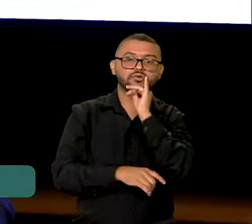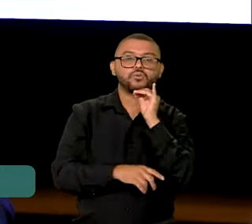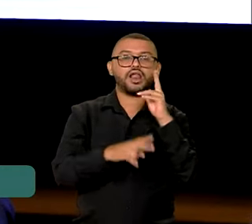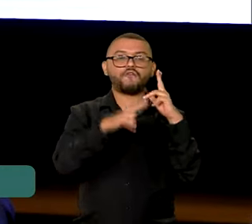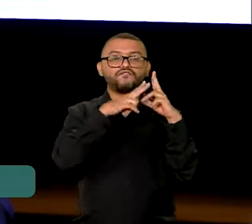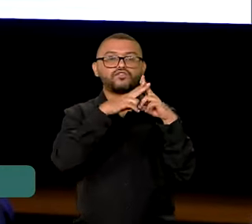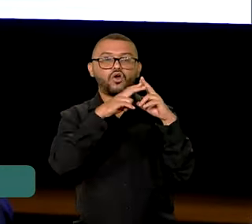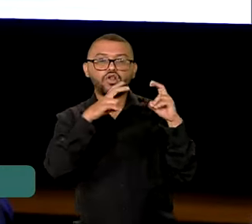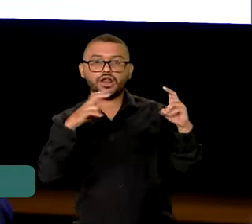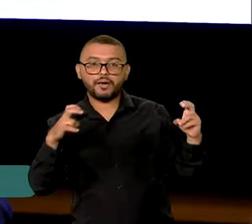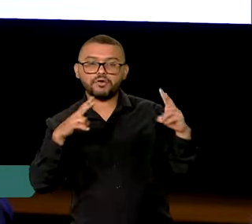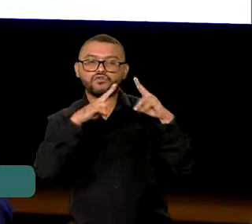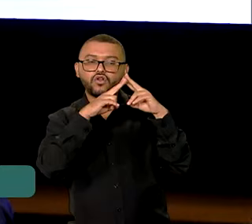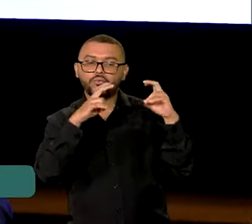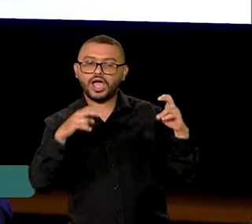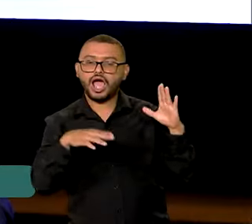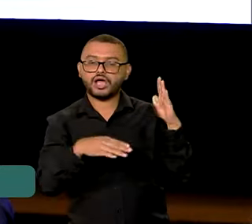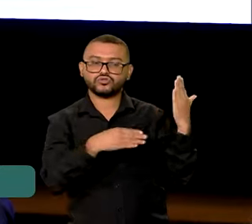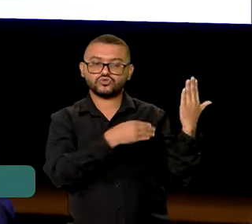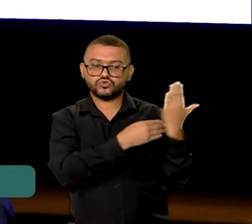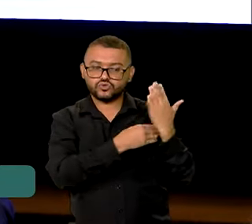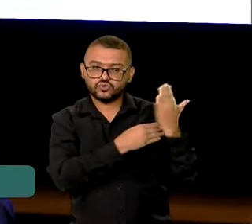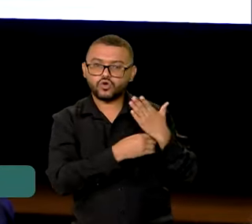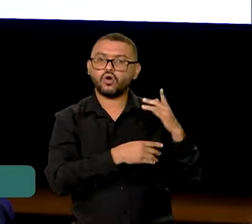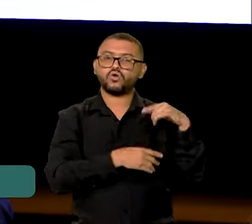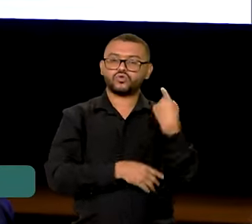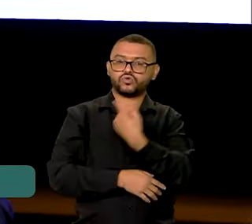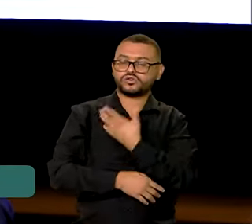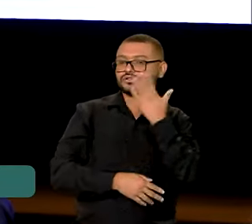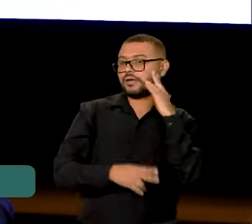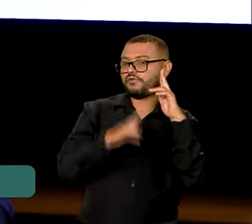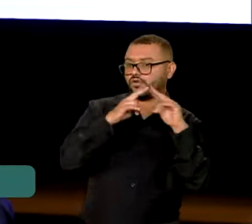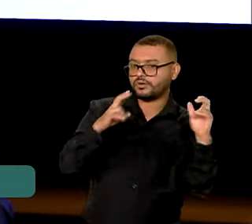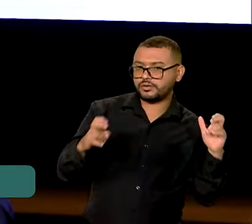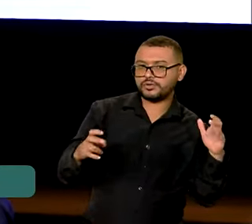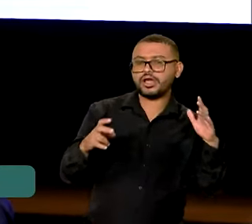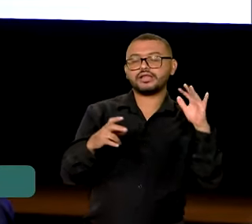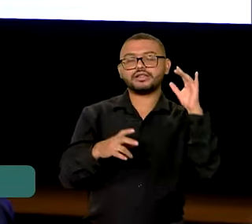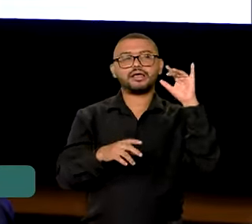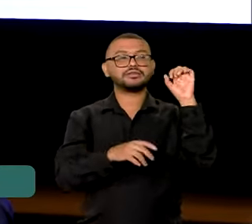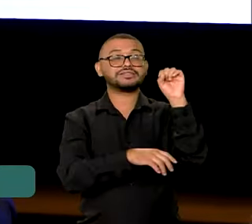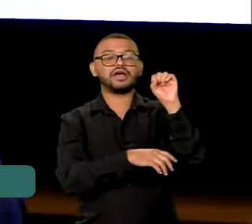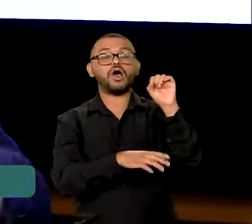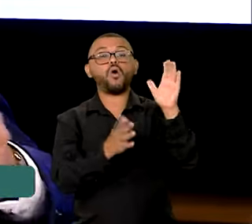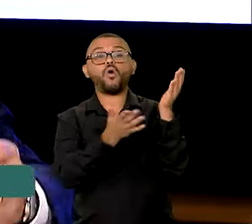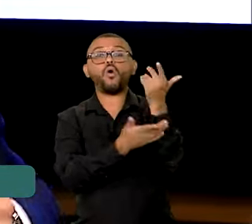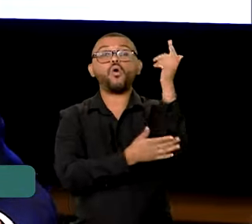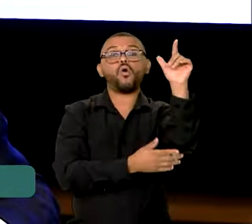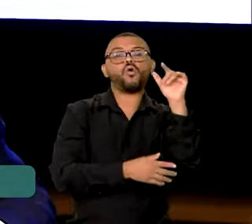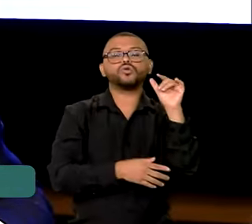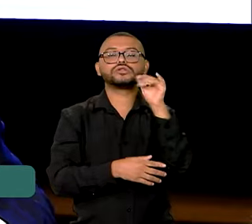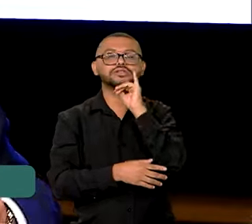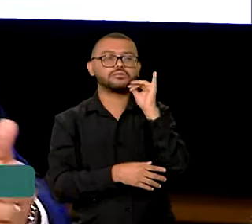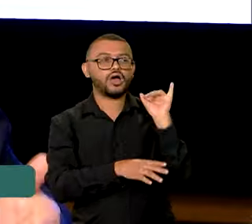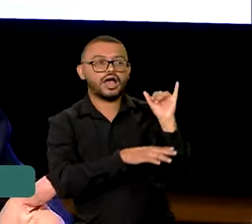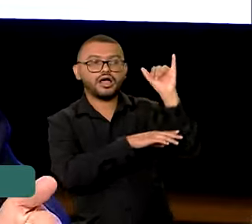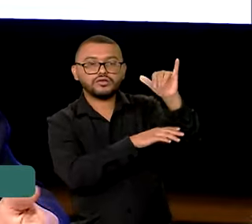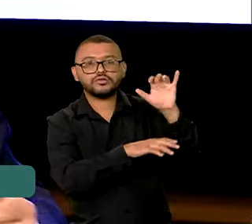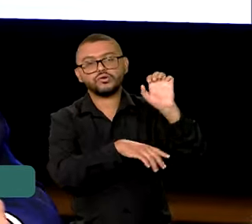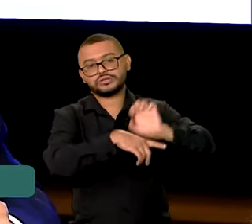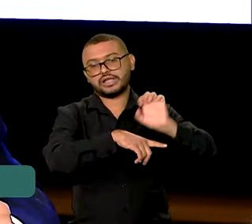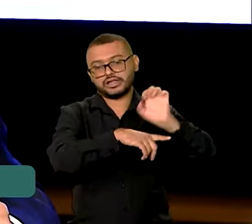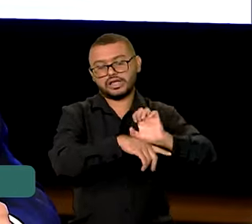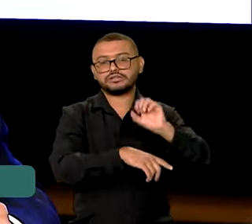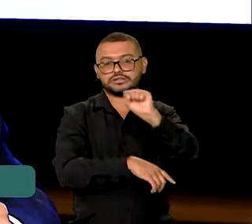Florianópolis, que tem nos dado um suporte grande, os aeroportos regionais do Estado